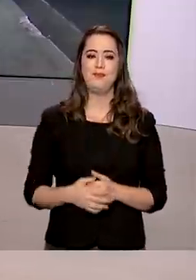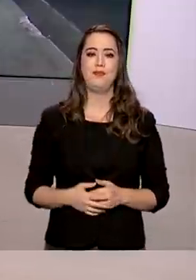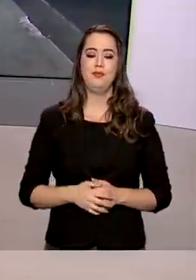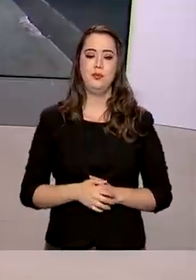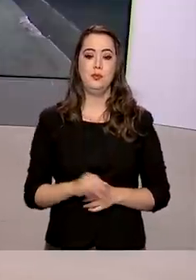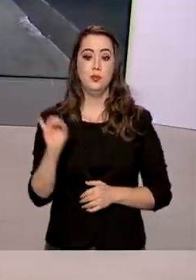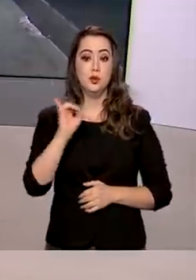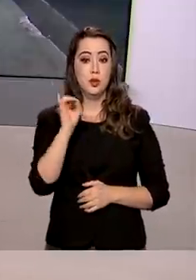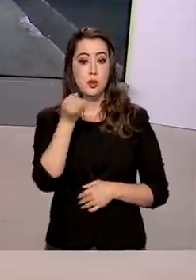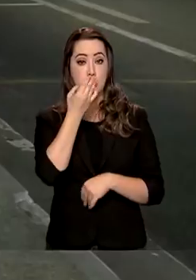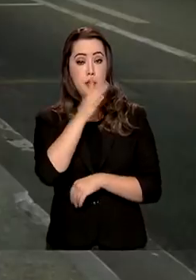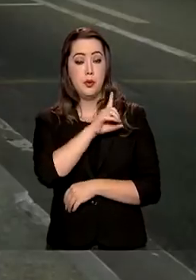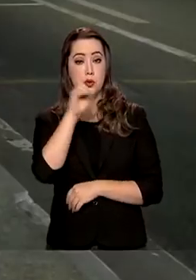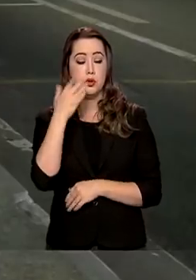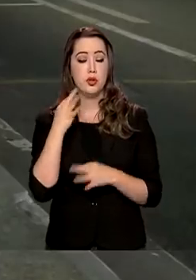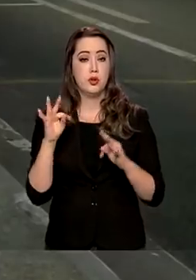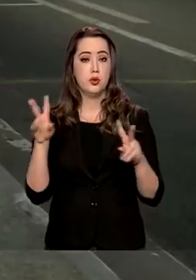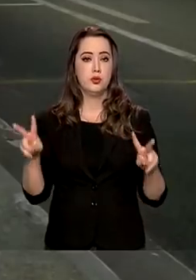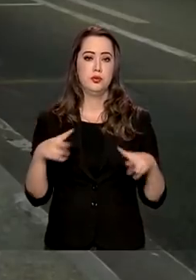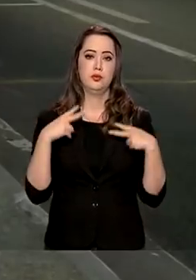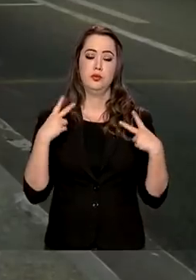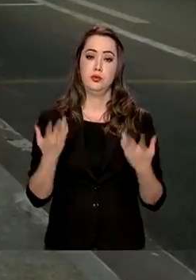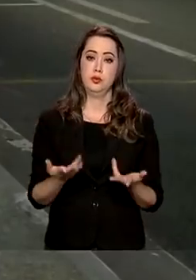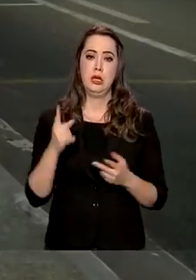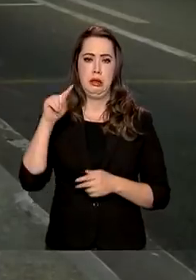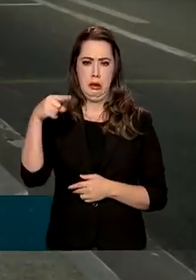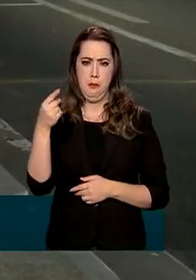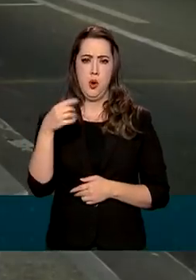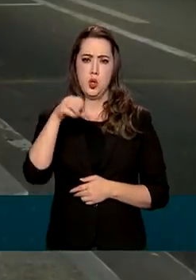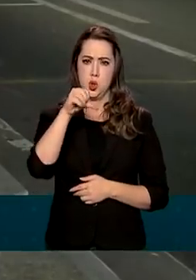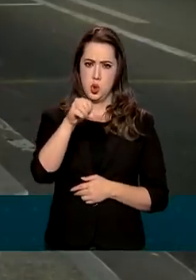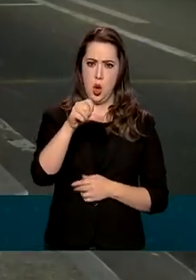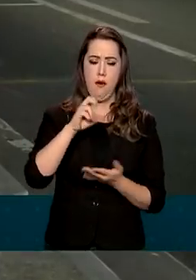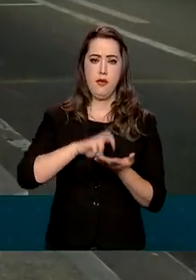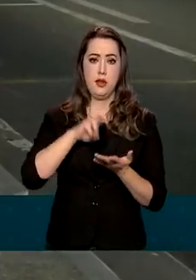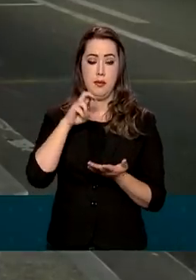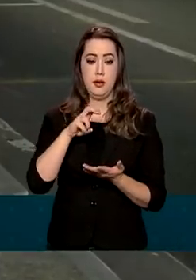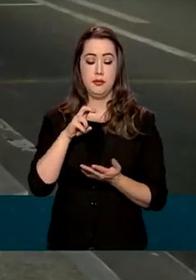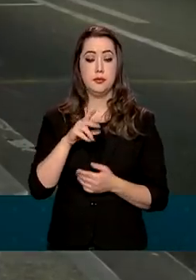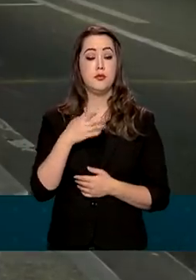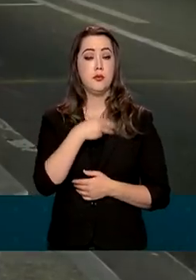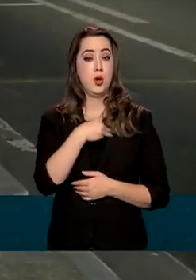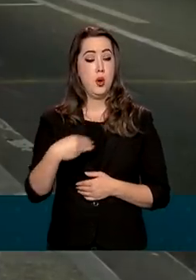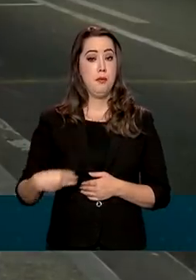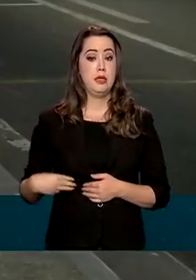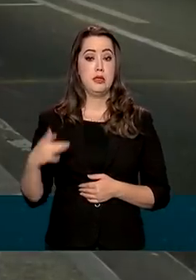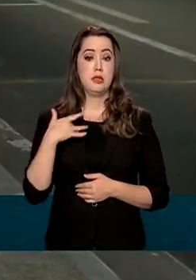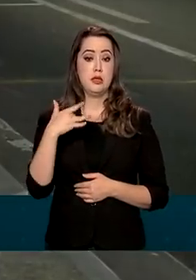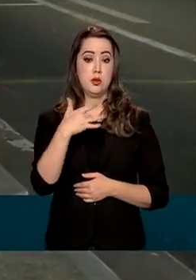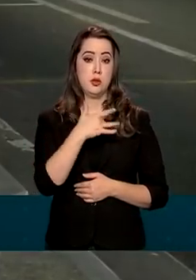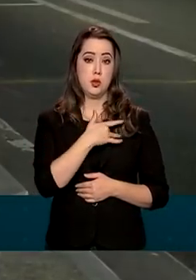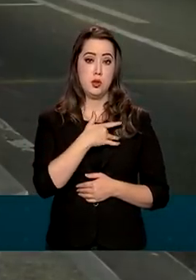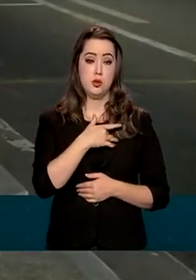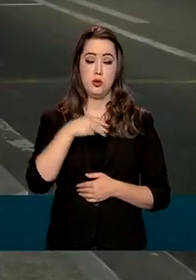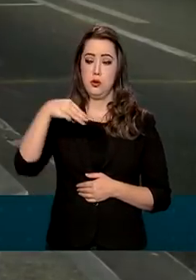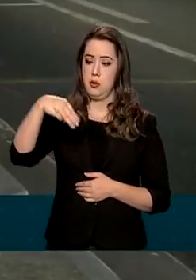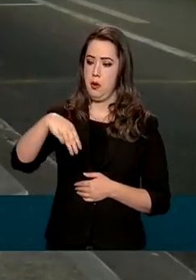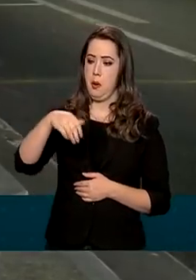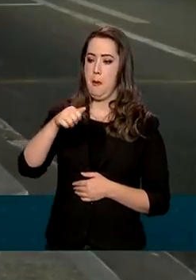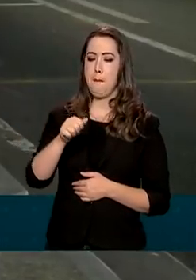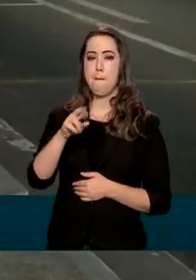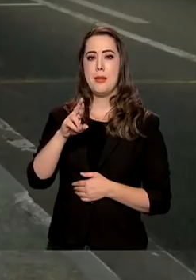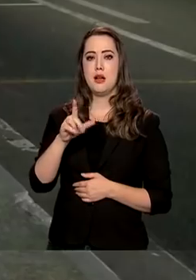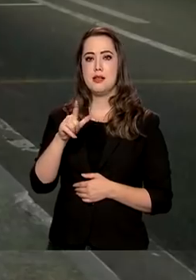Oi Renata, bom dia pra você, bom dia pra todo mundo. Daqui a pouquinho, às 9 horas da manhã, que o ministro da Saúde, Marcelo Queiroga,